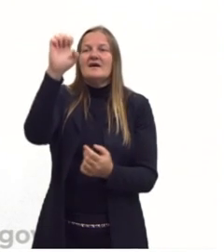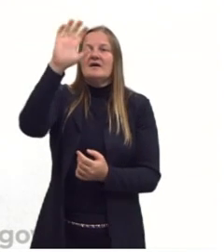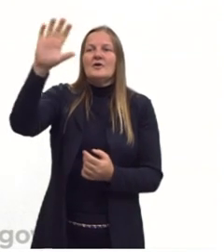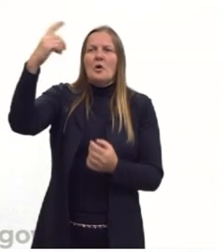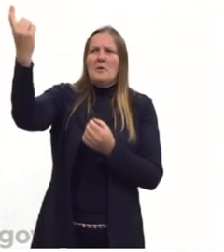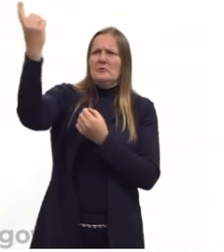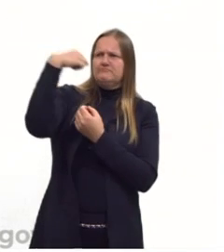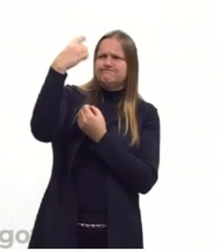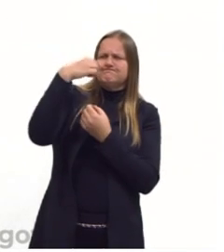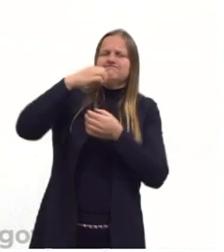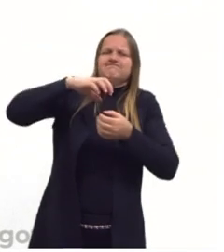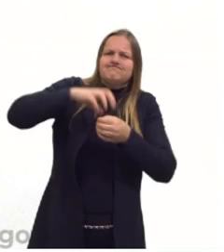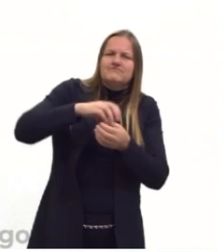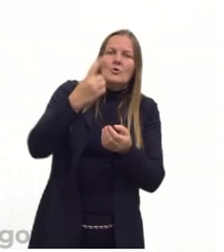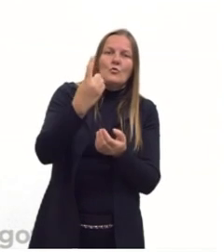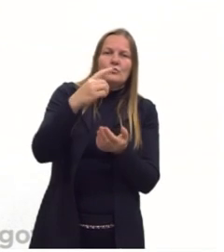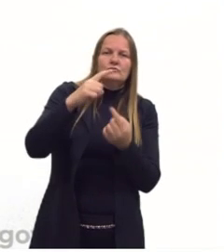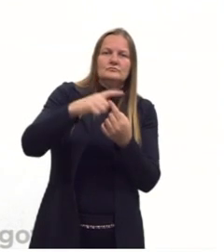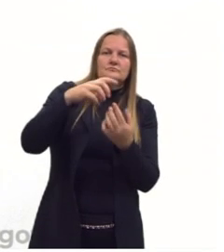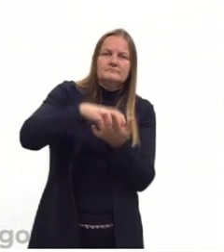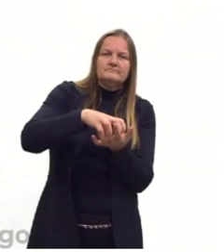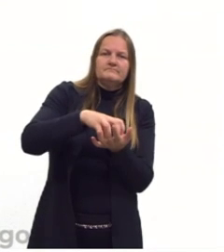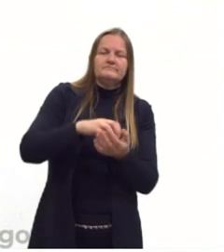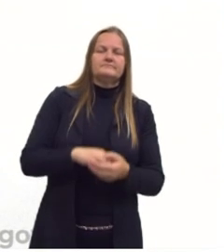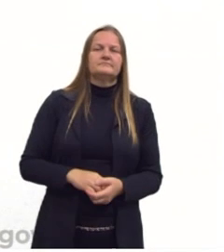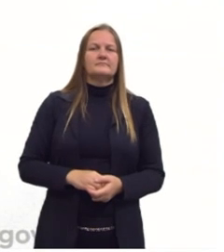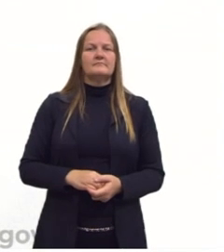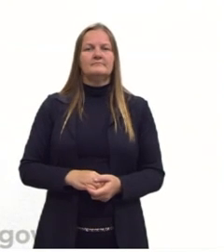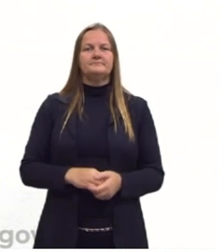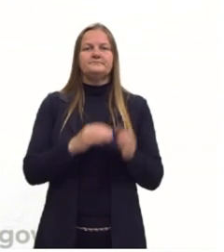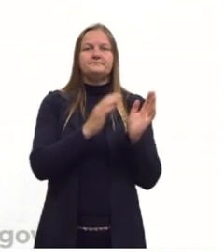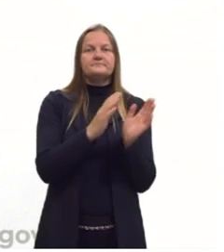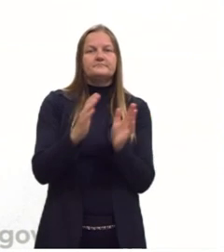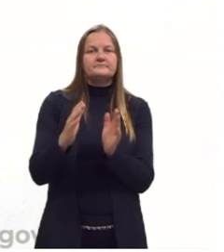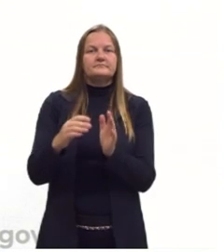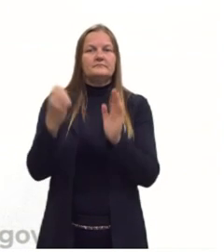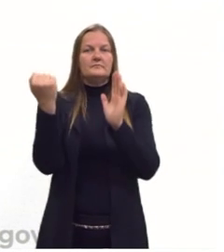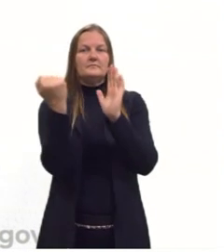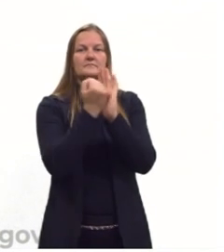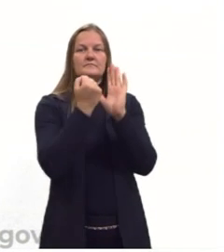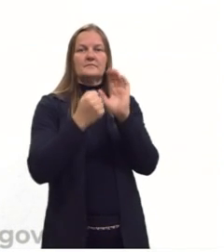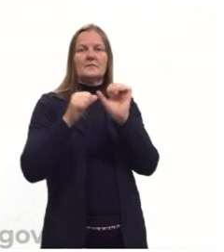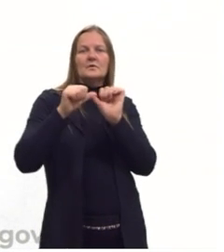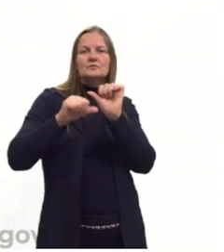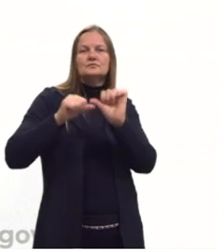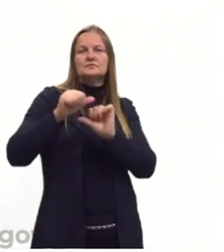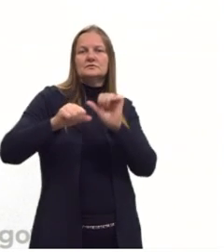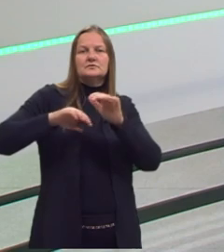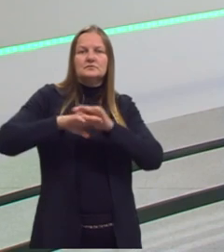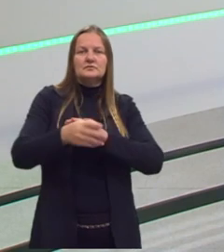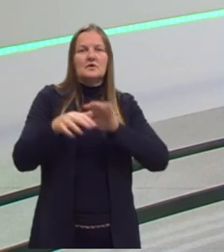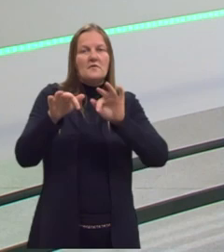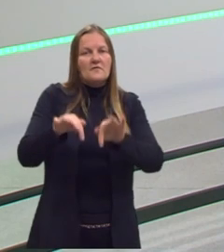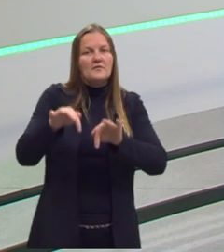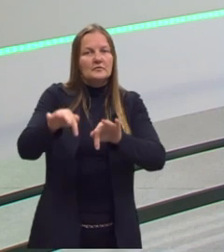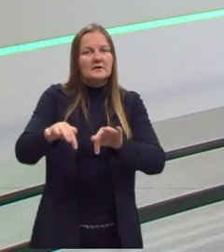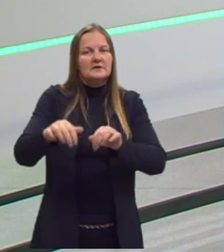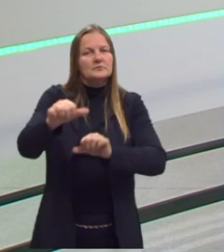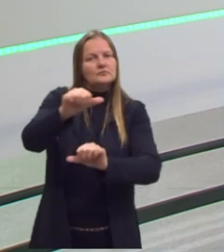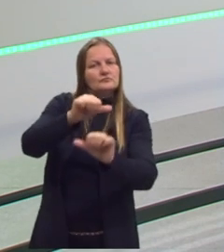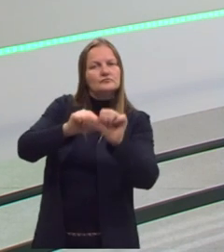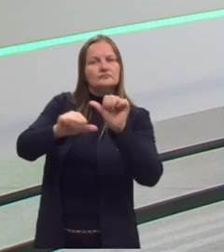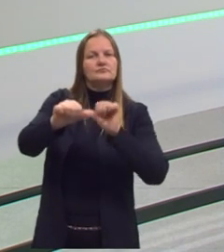impõem uma monocultura. Esse período, então, foi marcado por essa transição do feudalismo e do capitalismo.